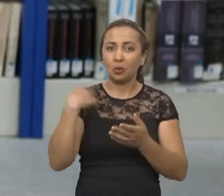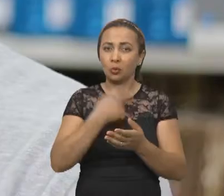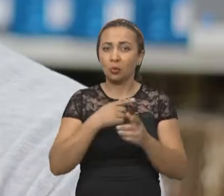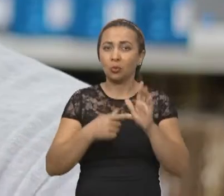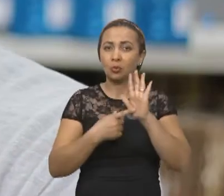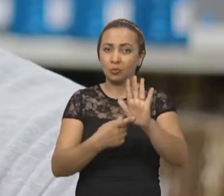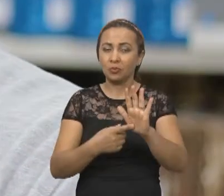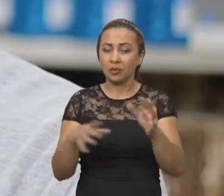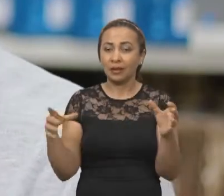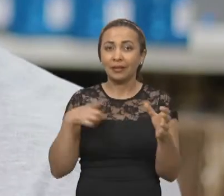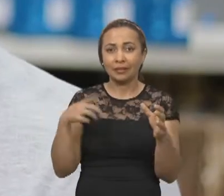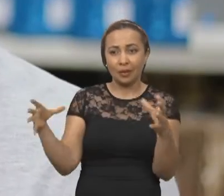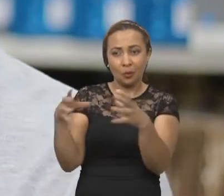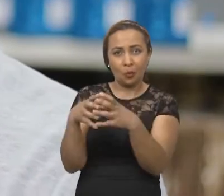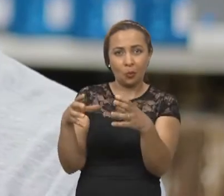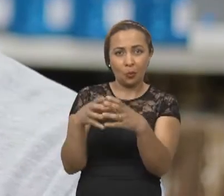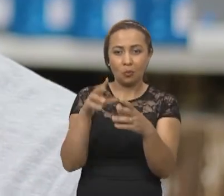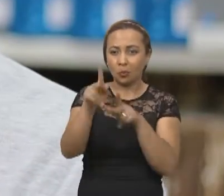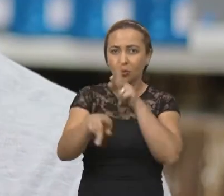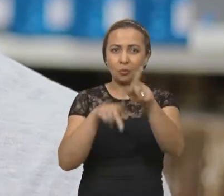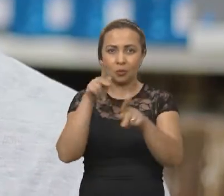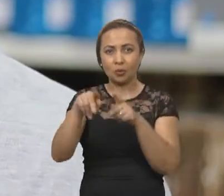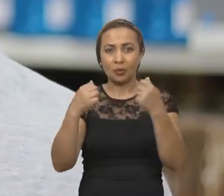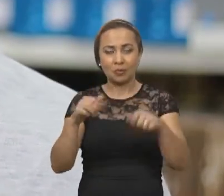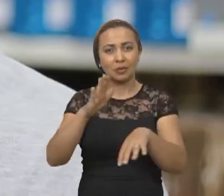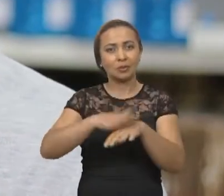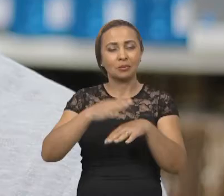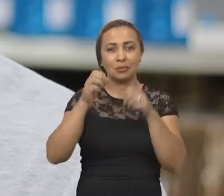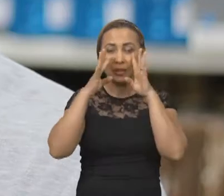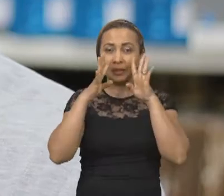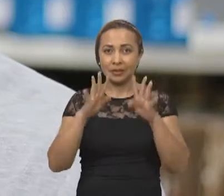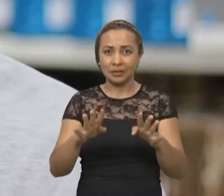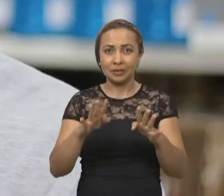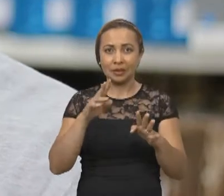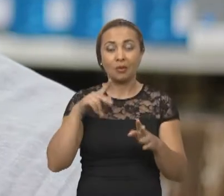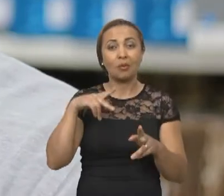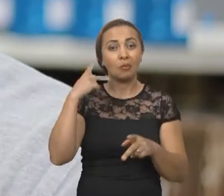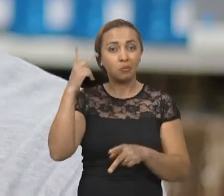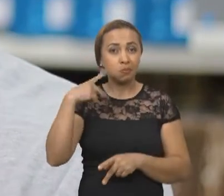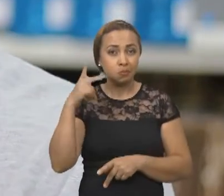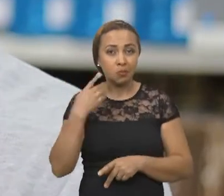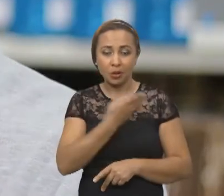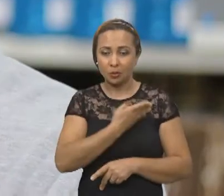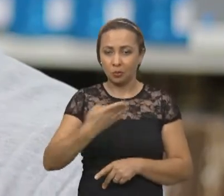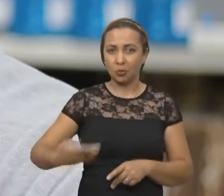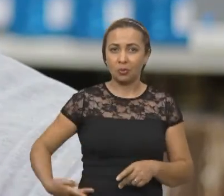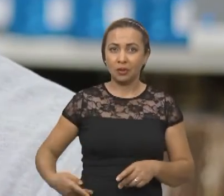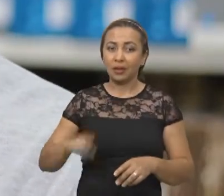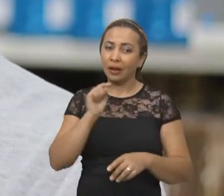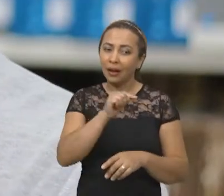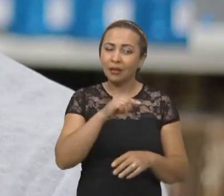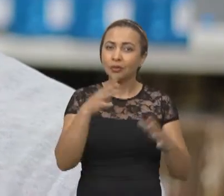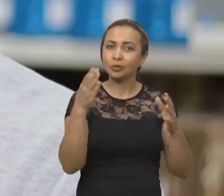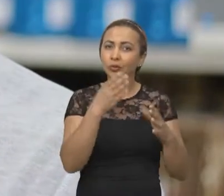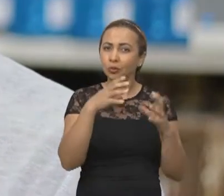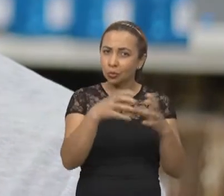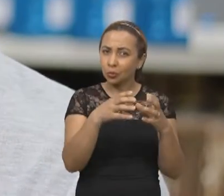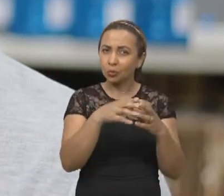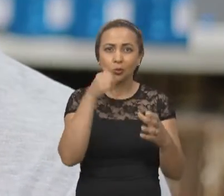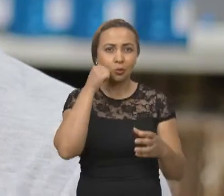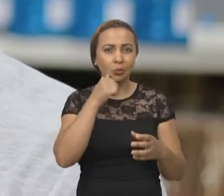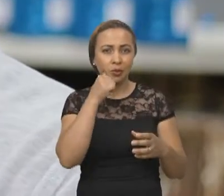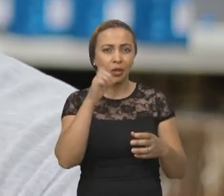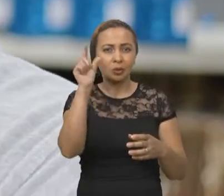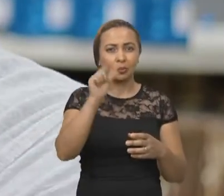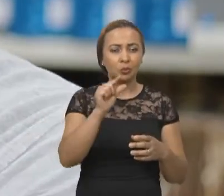mostram que há grupos na população que precisam de mais atenção em termos de políticas públicas. Então, aqueles grupos, por exemplo, de mulheres, de menor